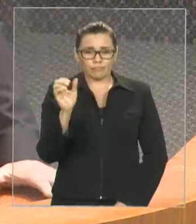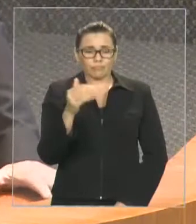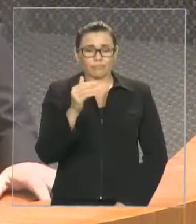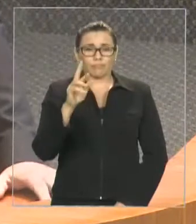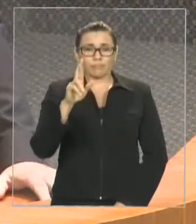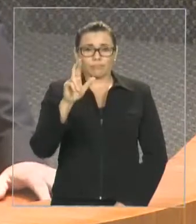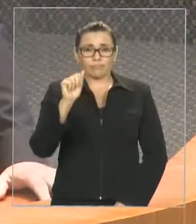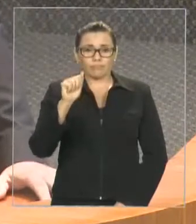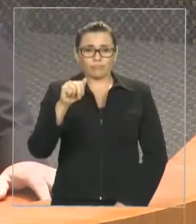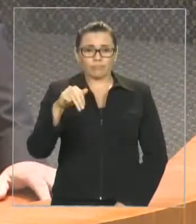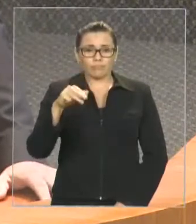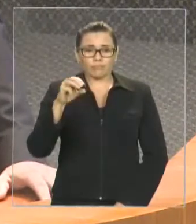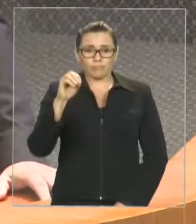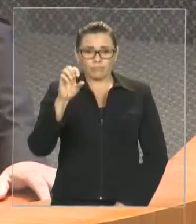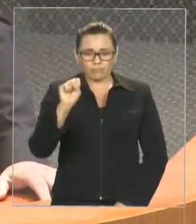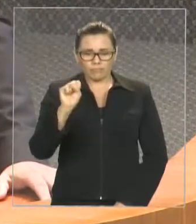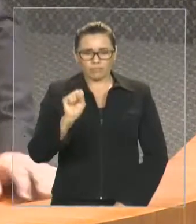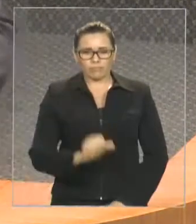prefeito Assis Ramos.